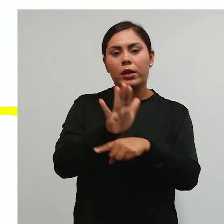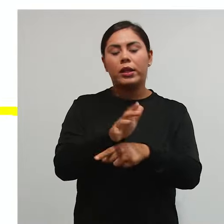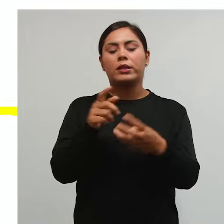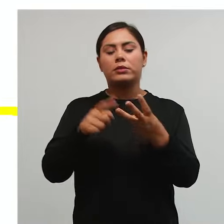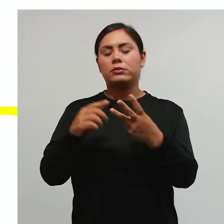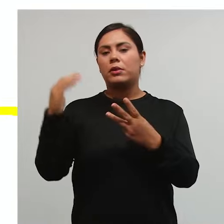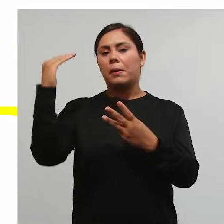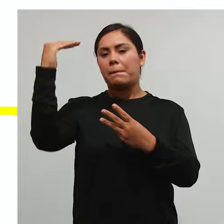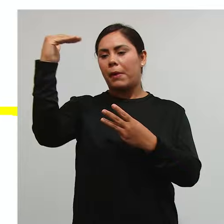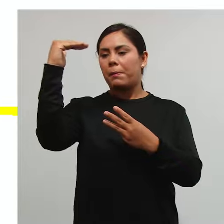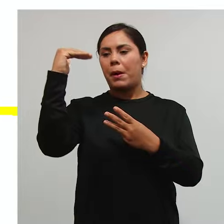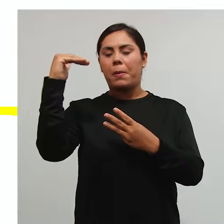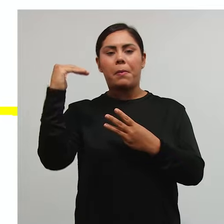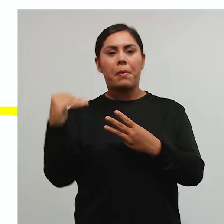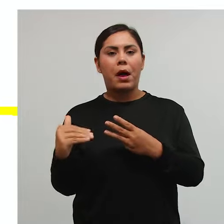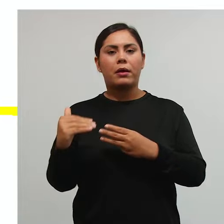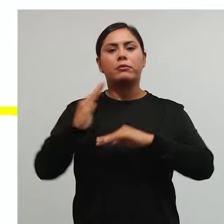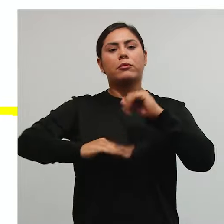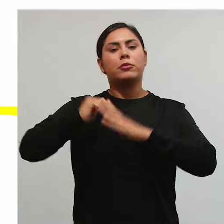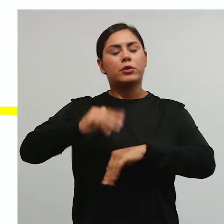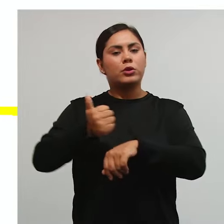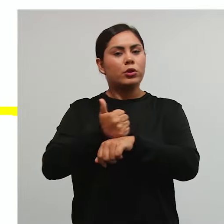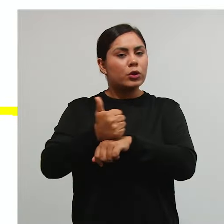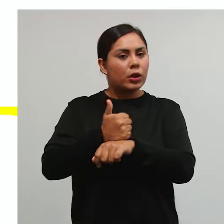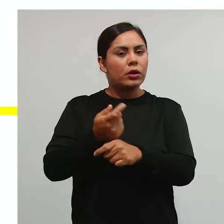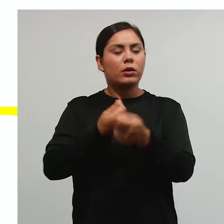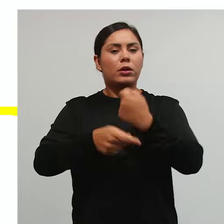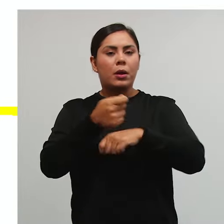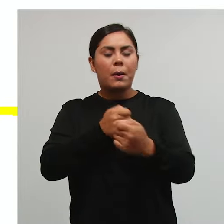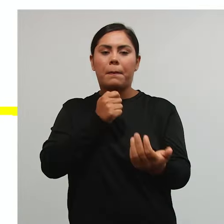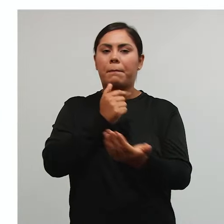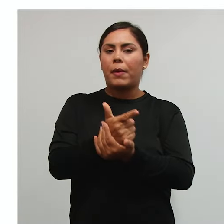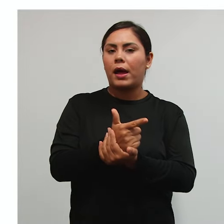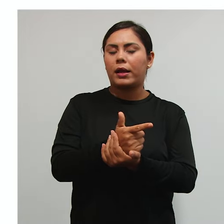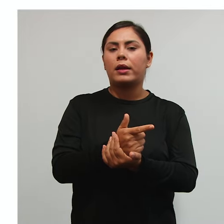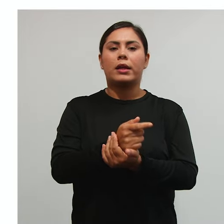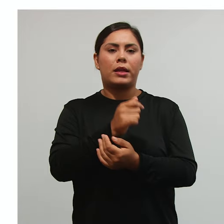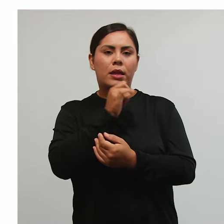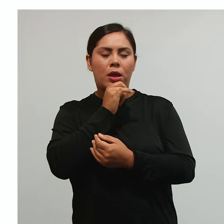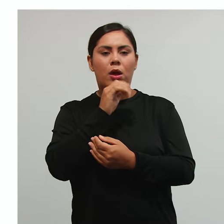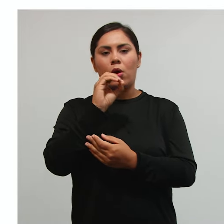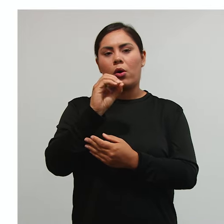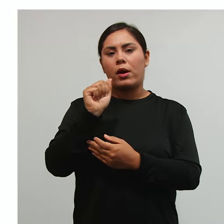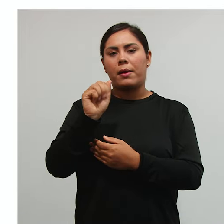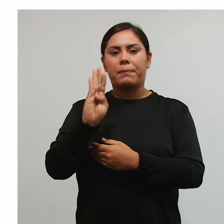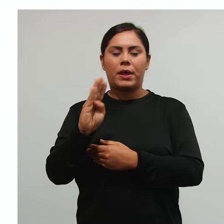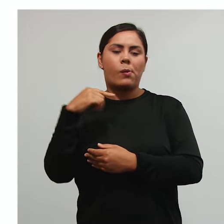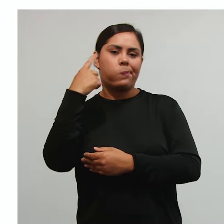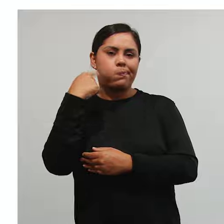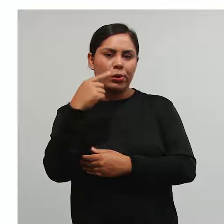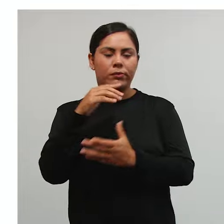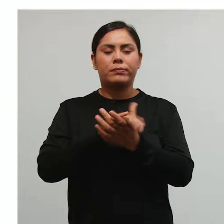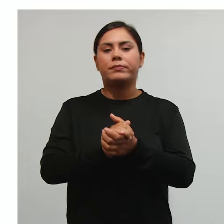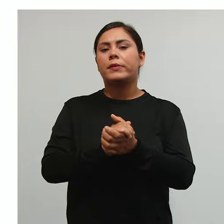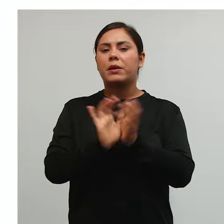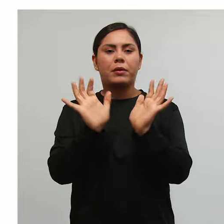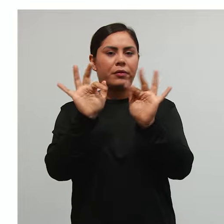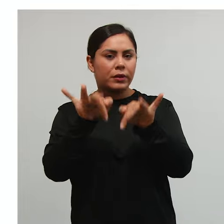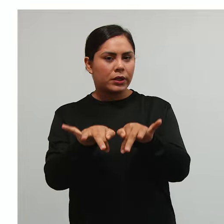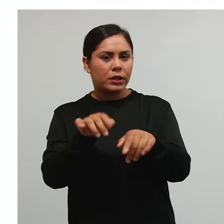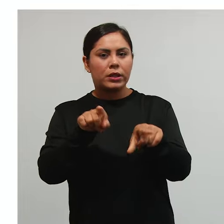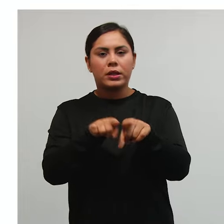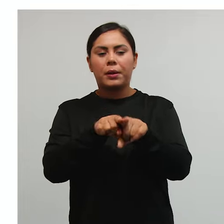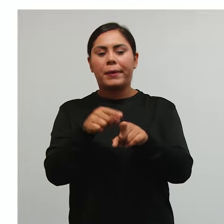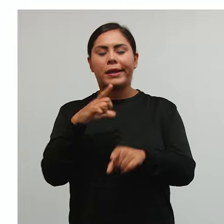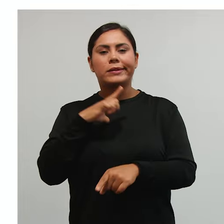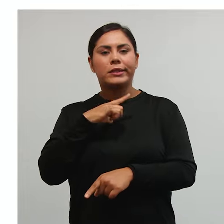categorias profissionais ou econômicas, tá? Que a gente paga aí, por exemplo, OAB. E para finalizar, a